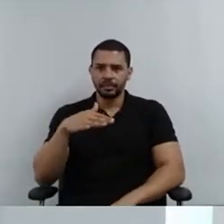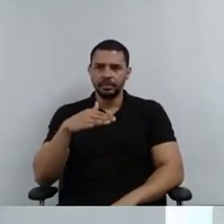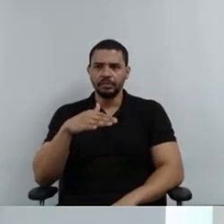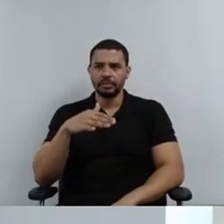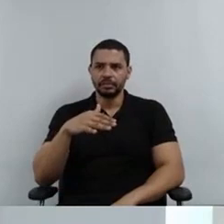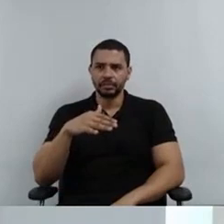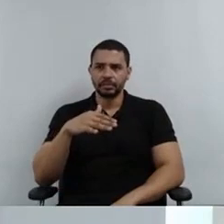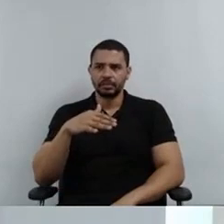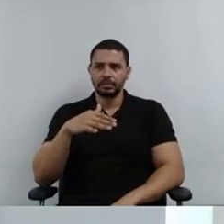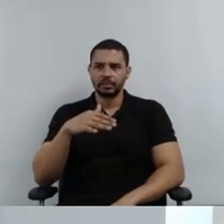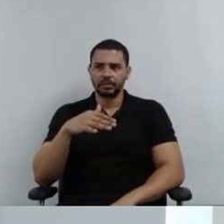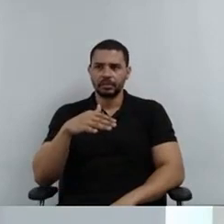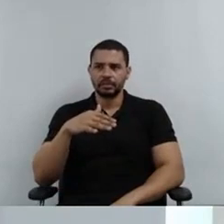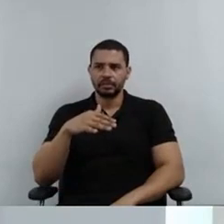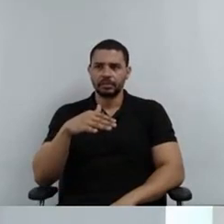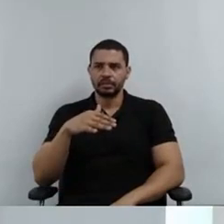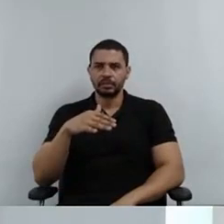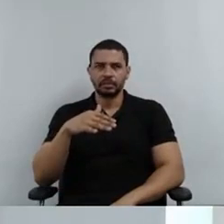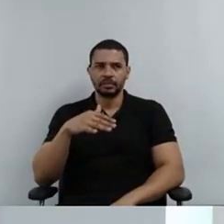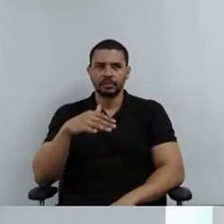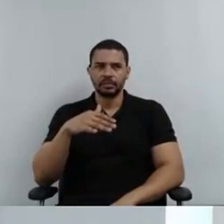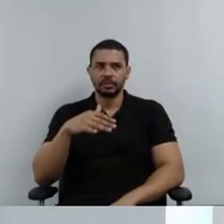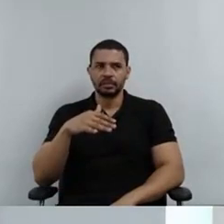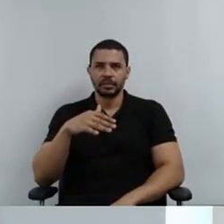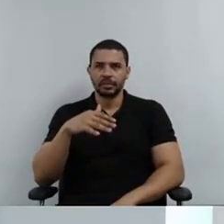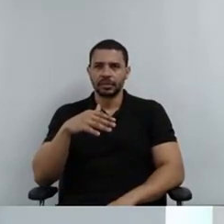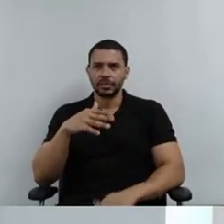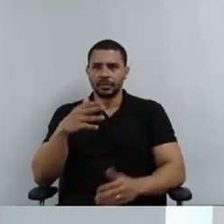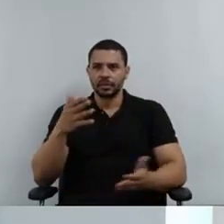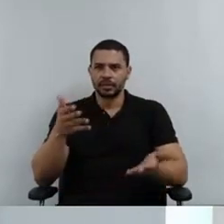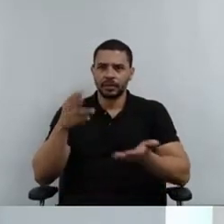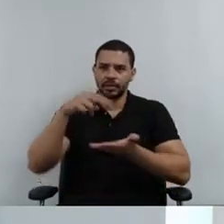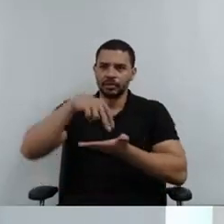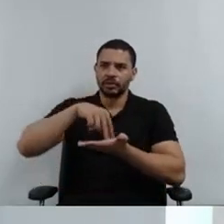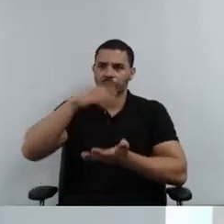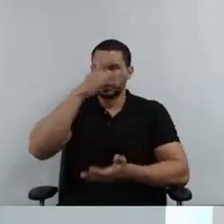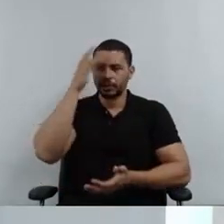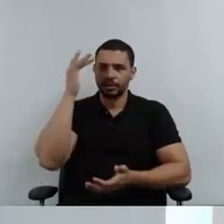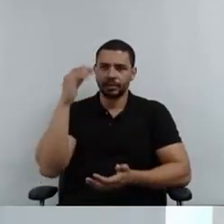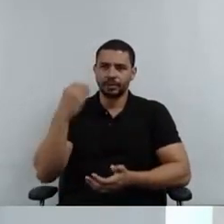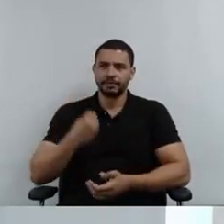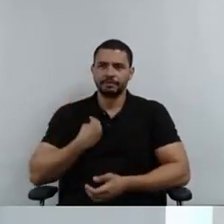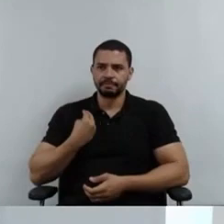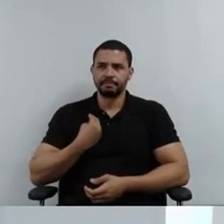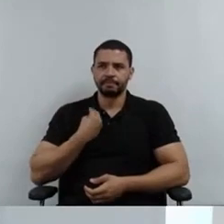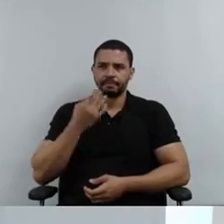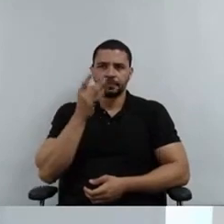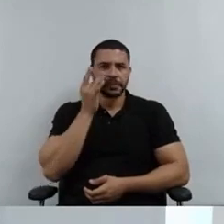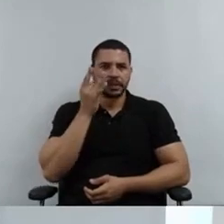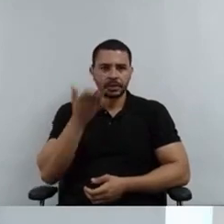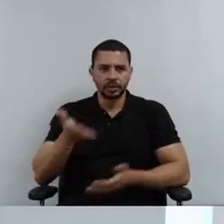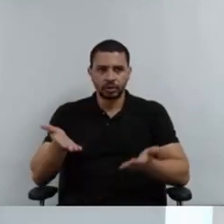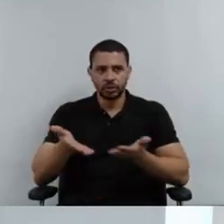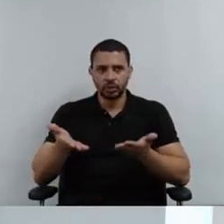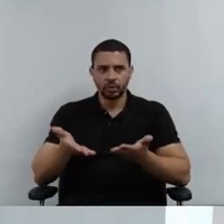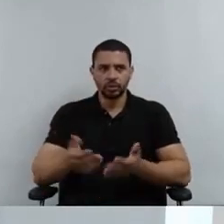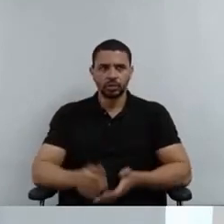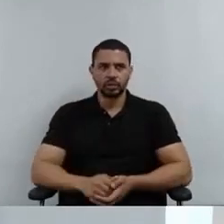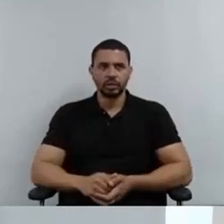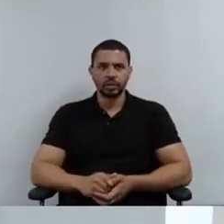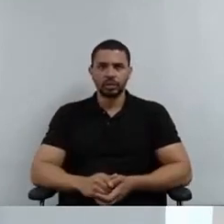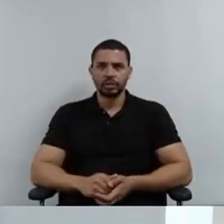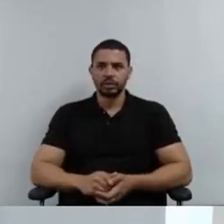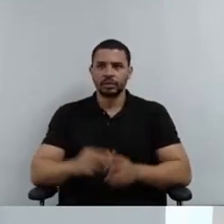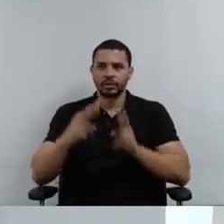a corrigidoria, aos servidores que estão aqui presentes, aos defensores também que estão online.